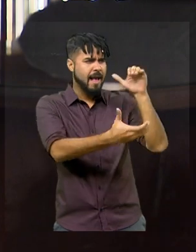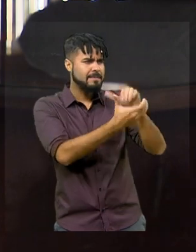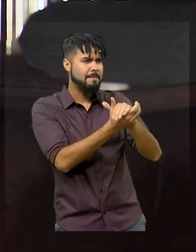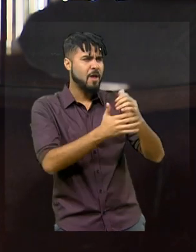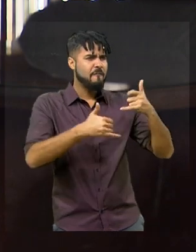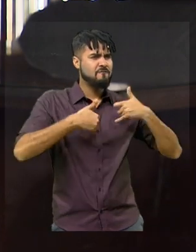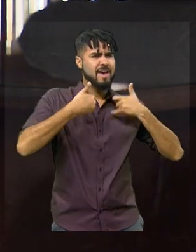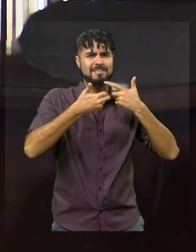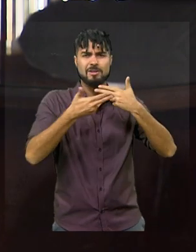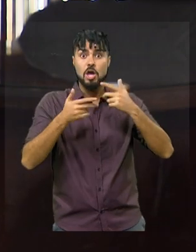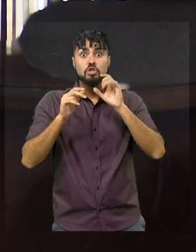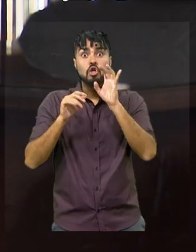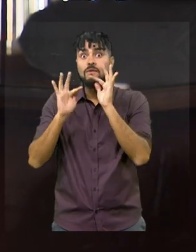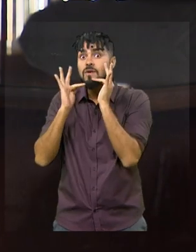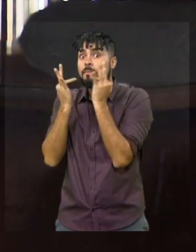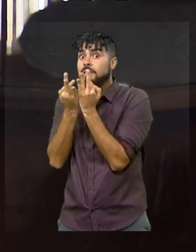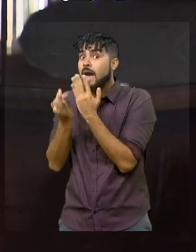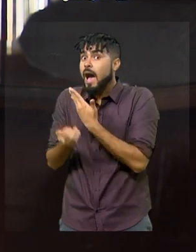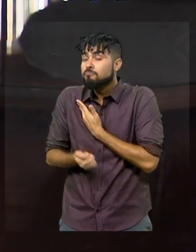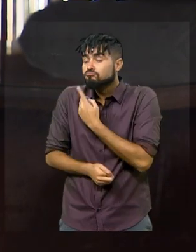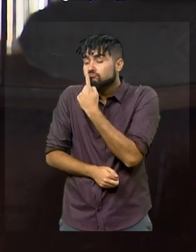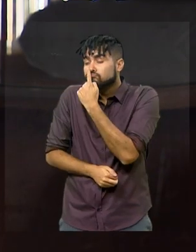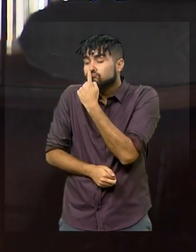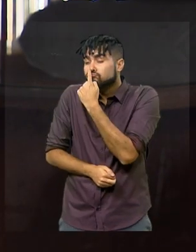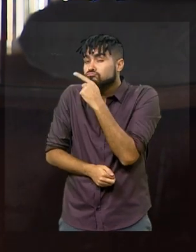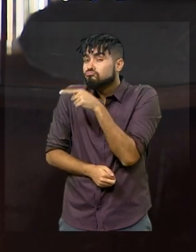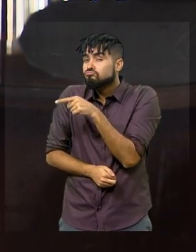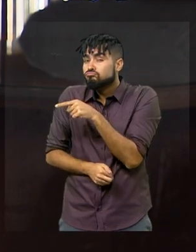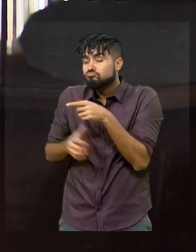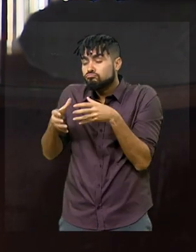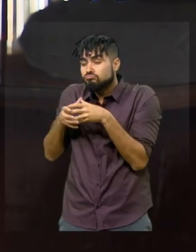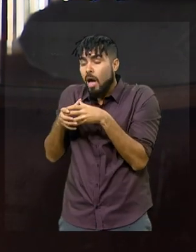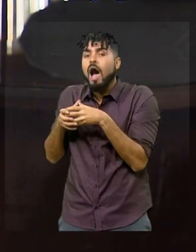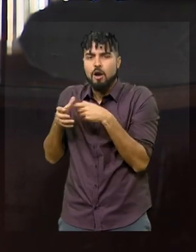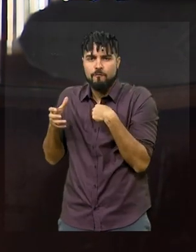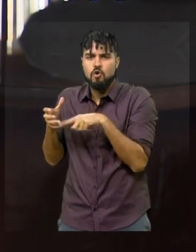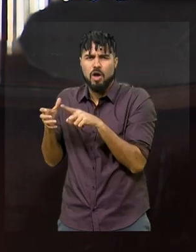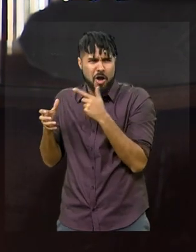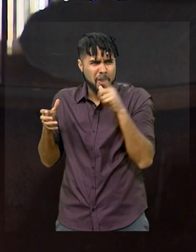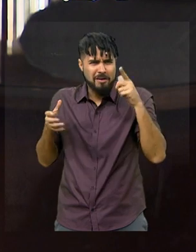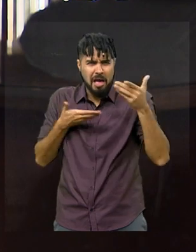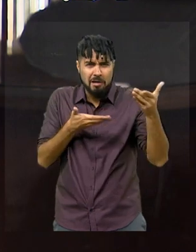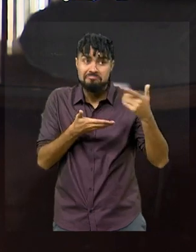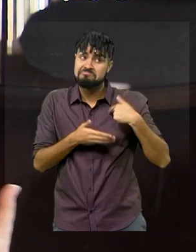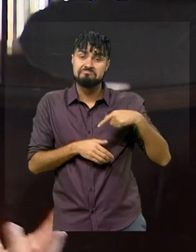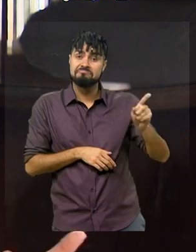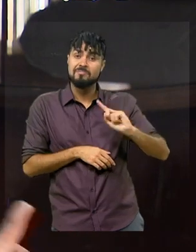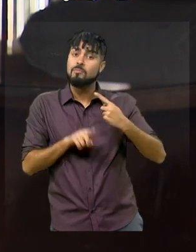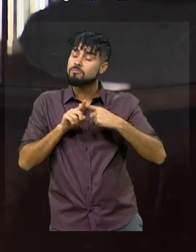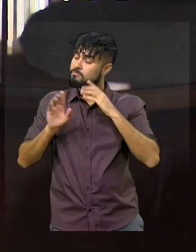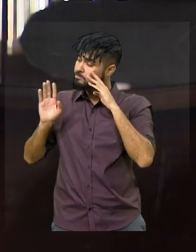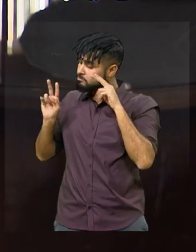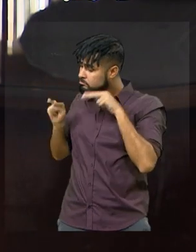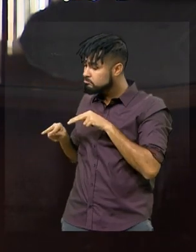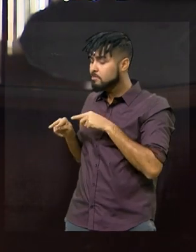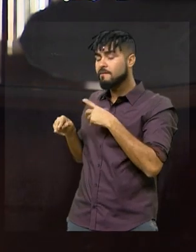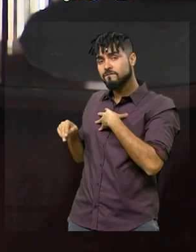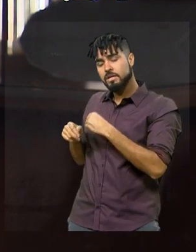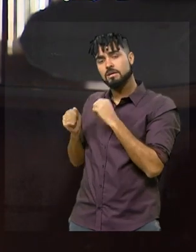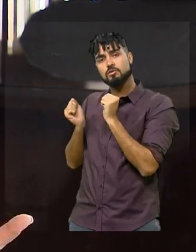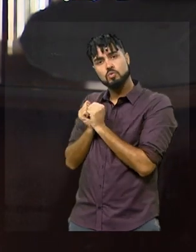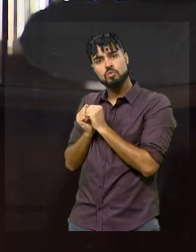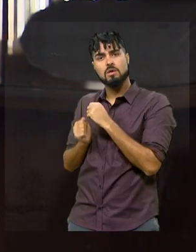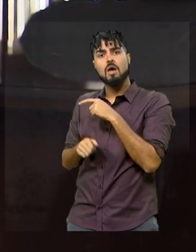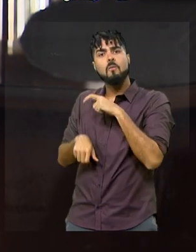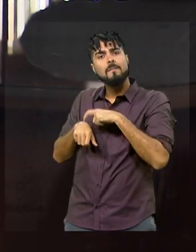festas que não sejam de família ou de amigos, que não sejam realmente do núcleo mais fechado, porque eu tinha que estar com as minhas filhas no período de